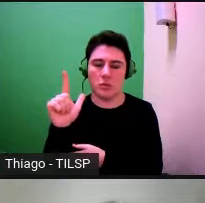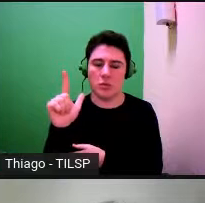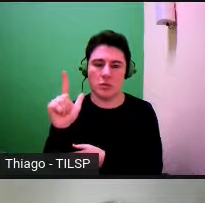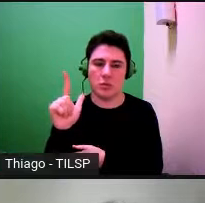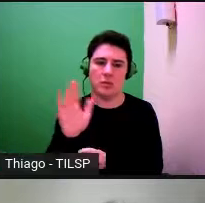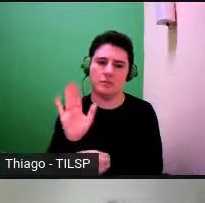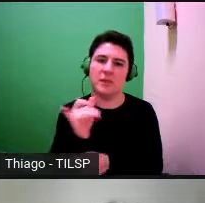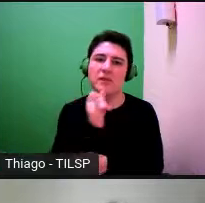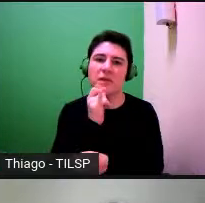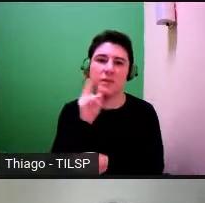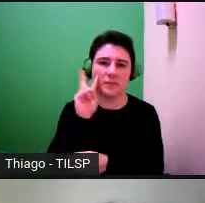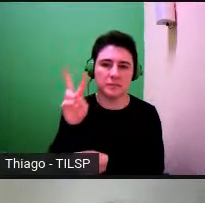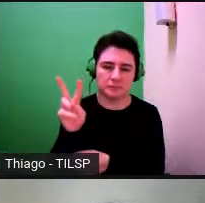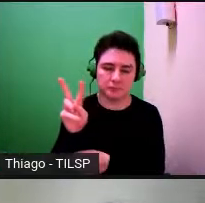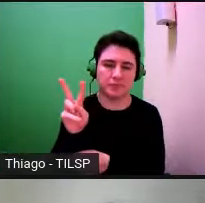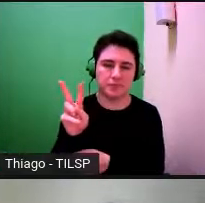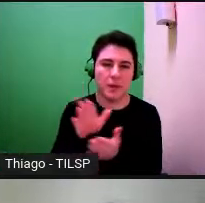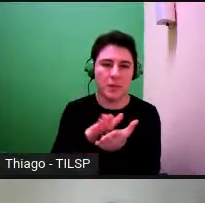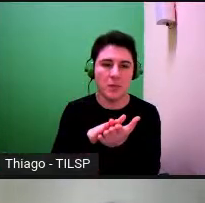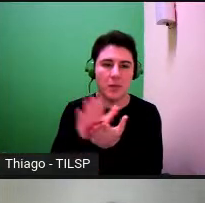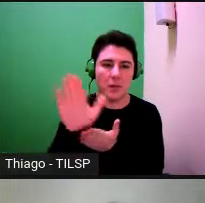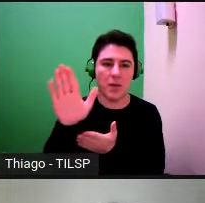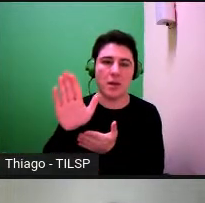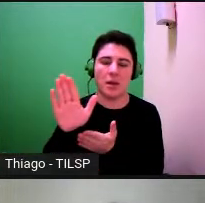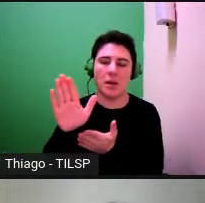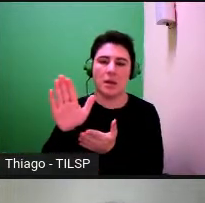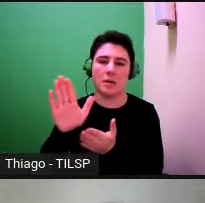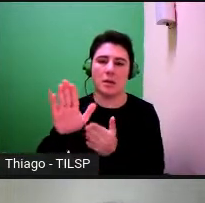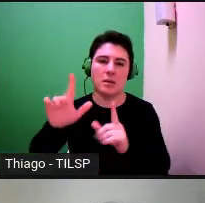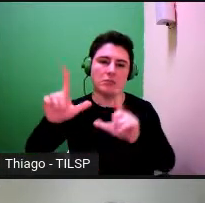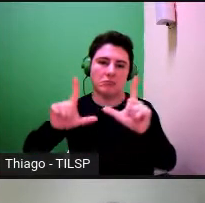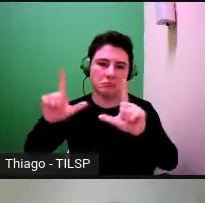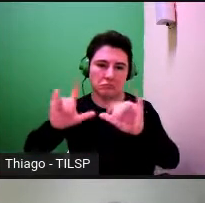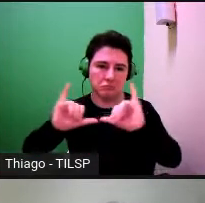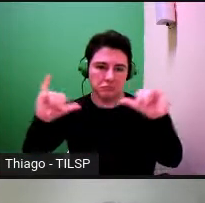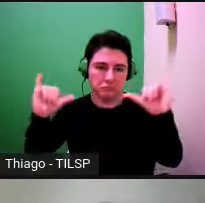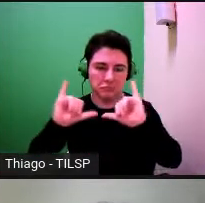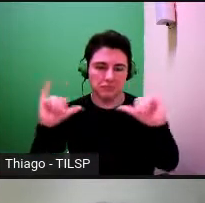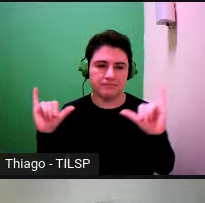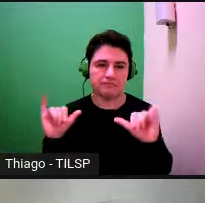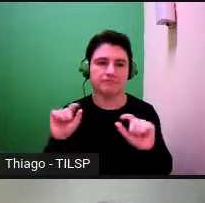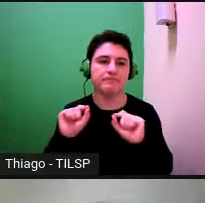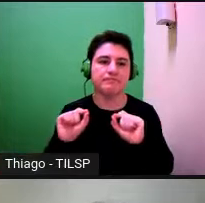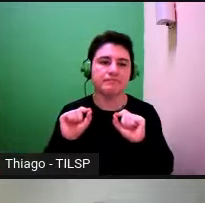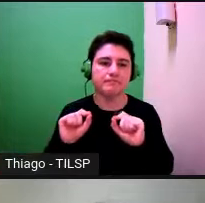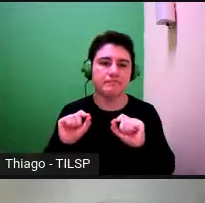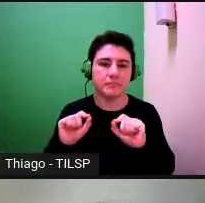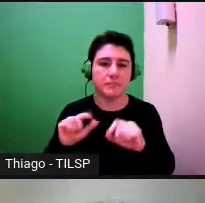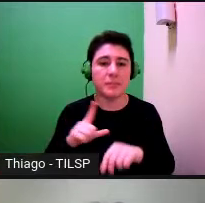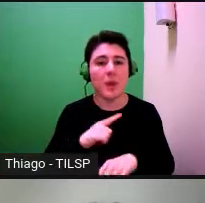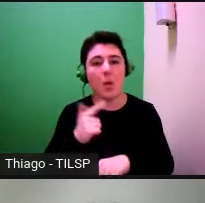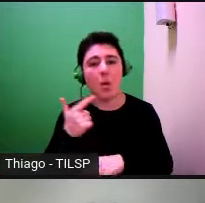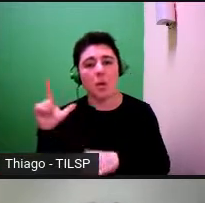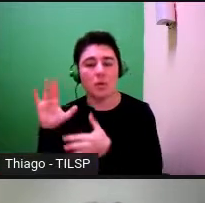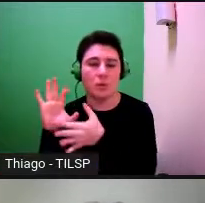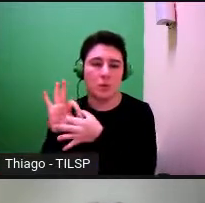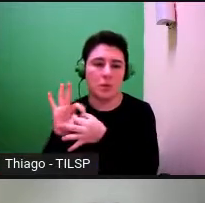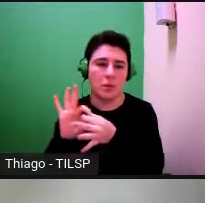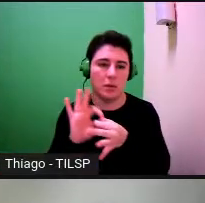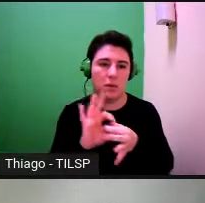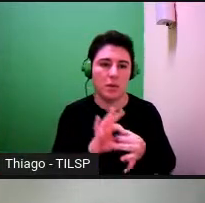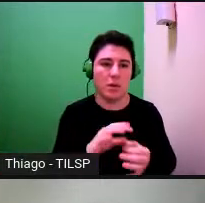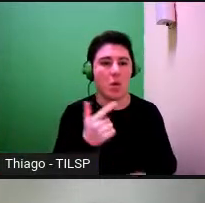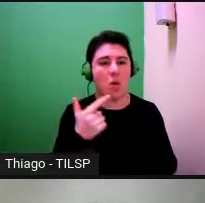espero ter tempo publicado numa agência noticiosa que passa para outro contexto por exemplo para outra